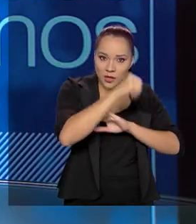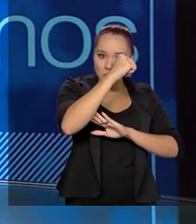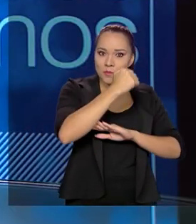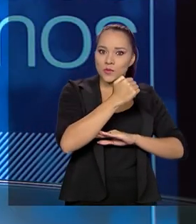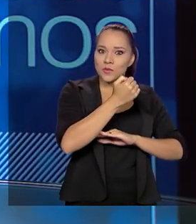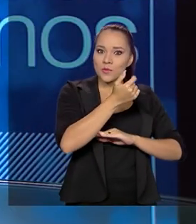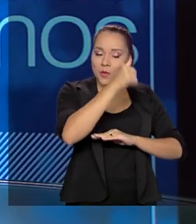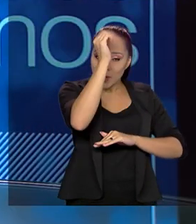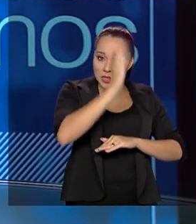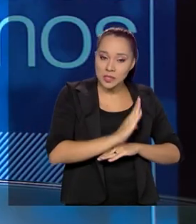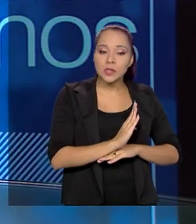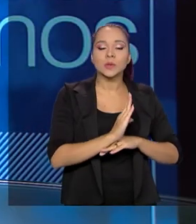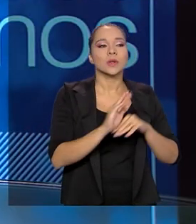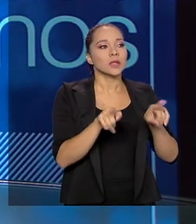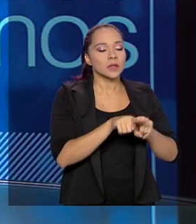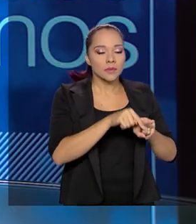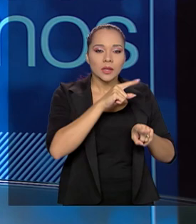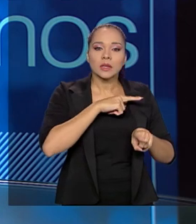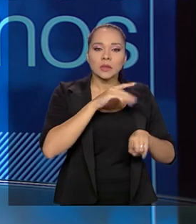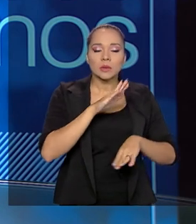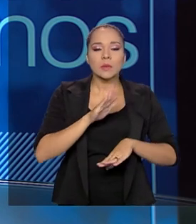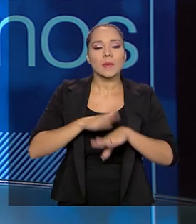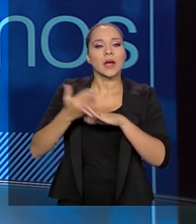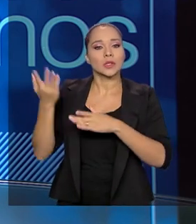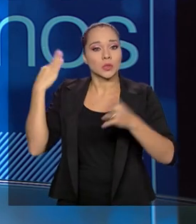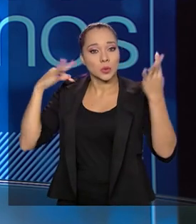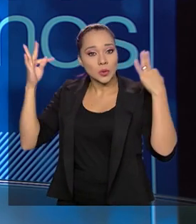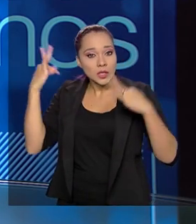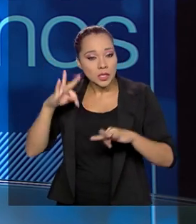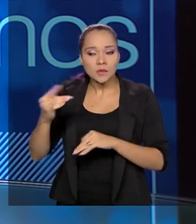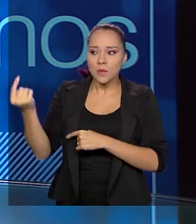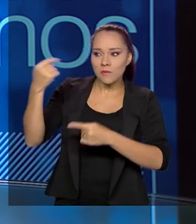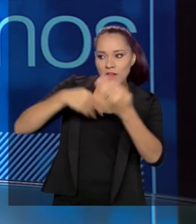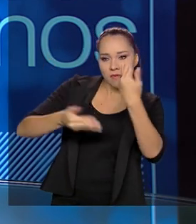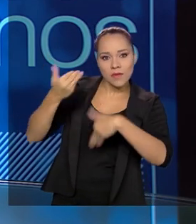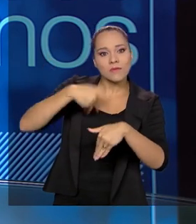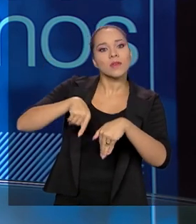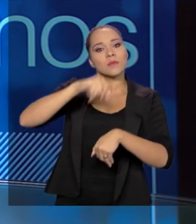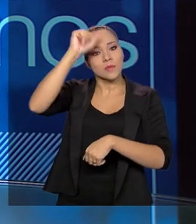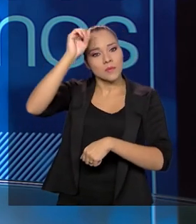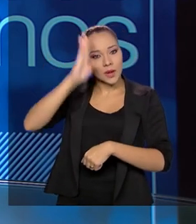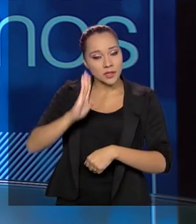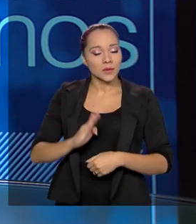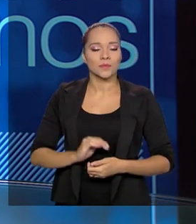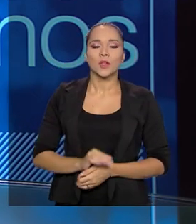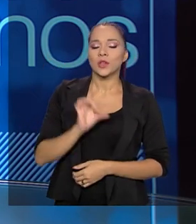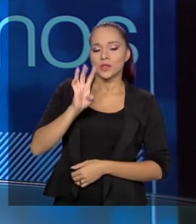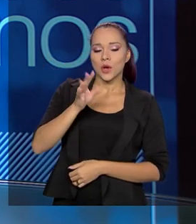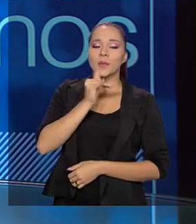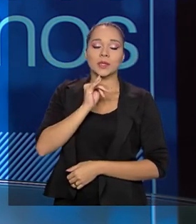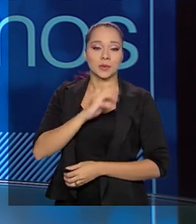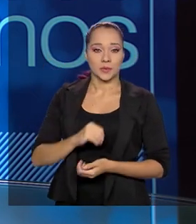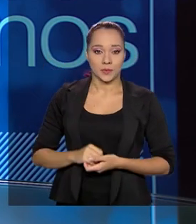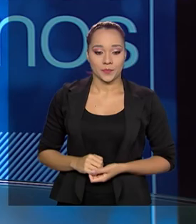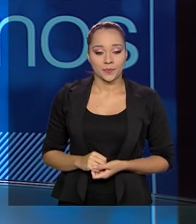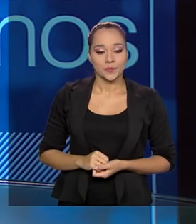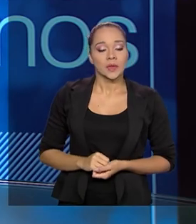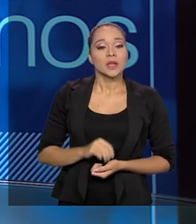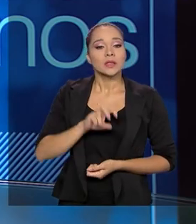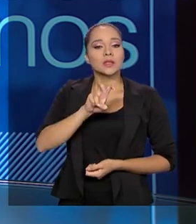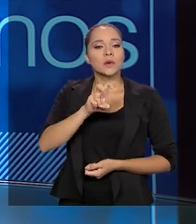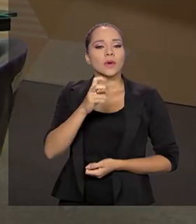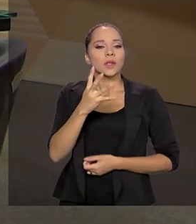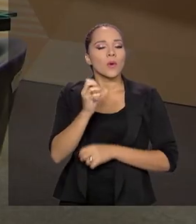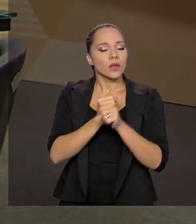para o Brasil, atraindo turistas para o Brasil. Para você ter uma ideia, vou dar um exemplo. 54